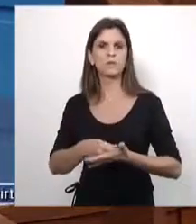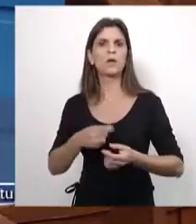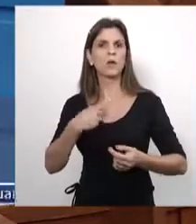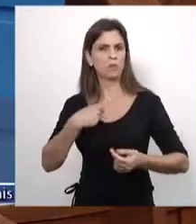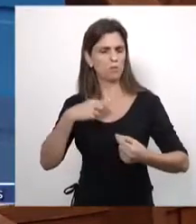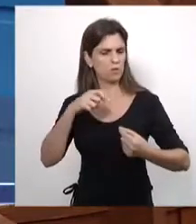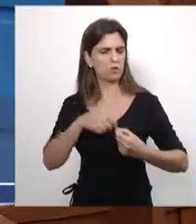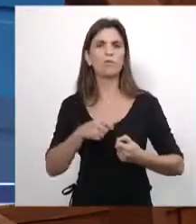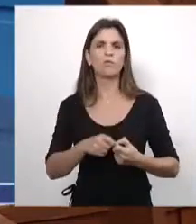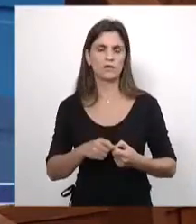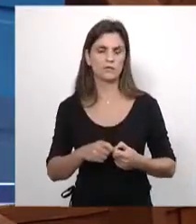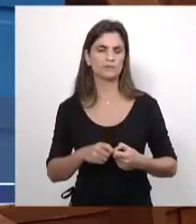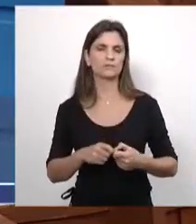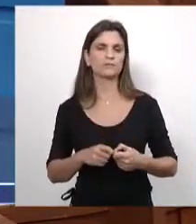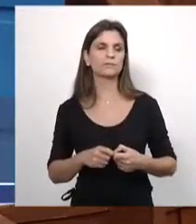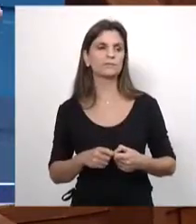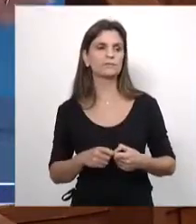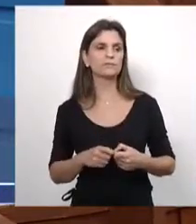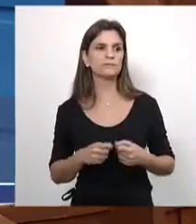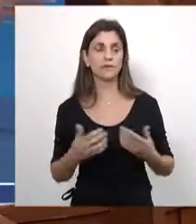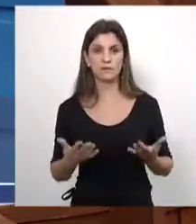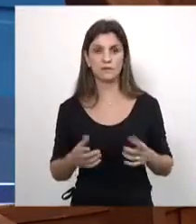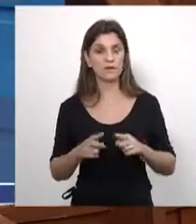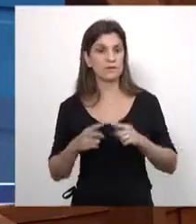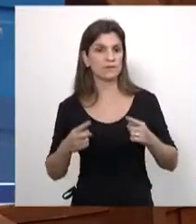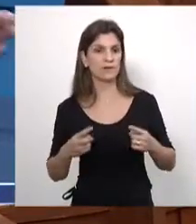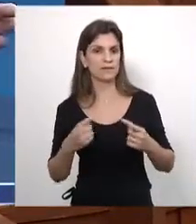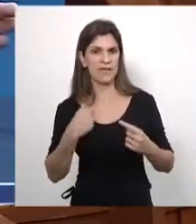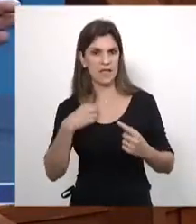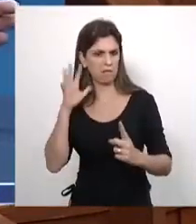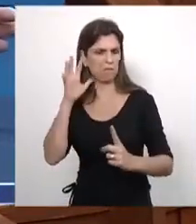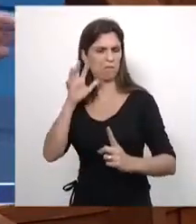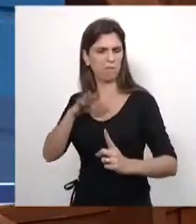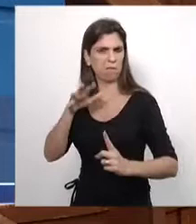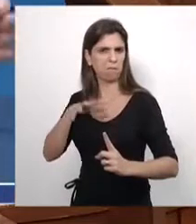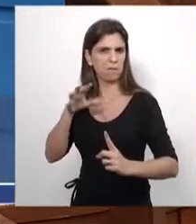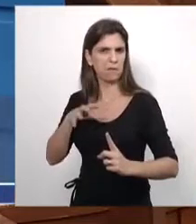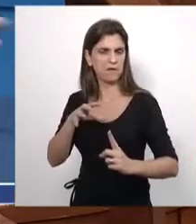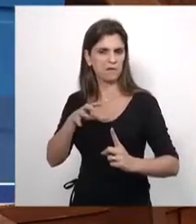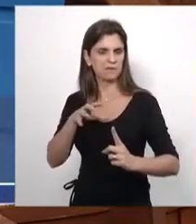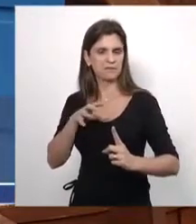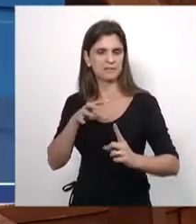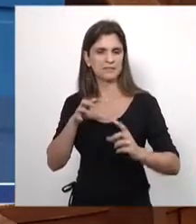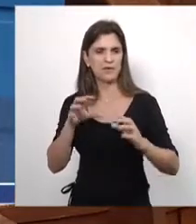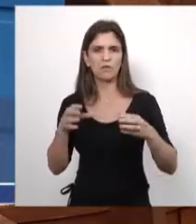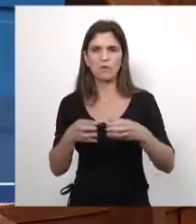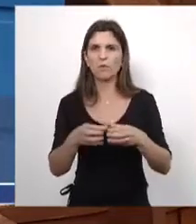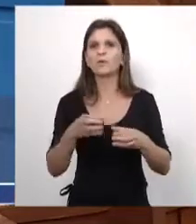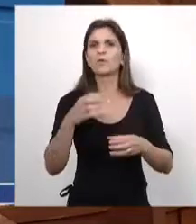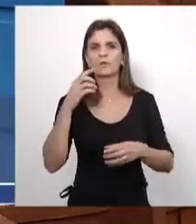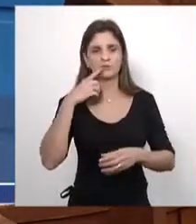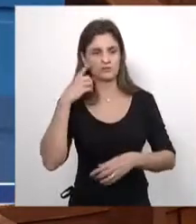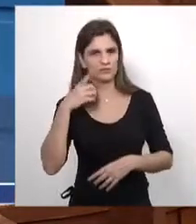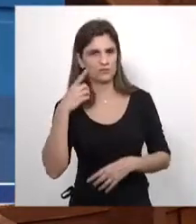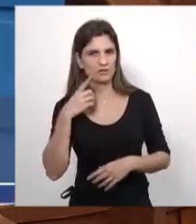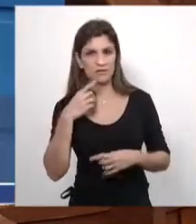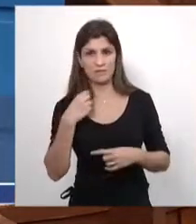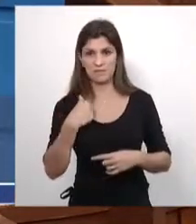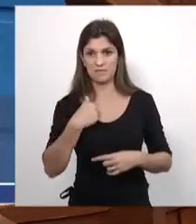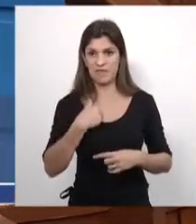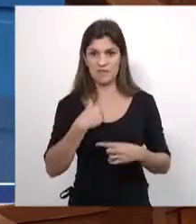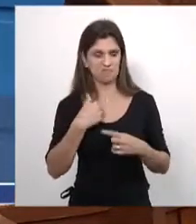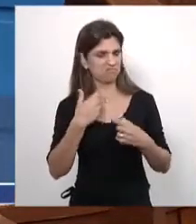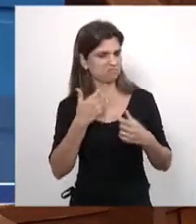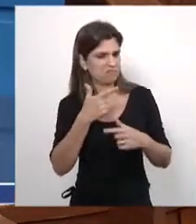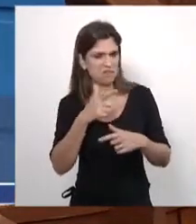de convencimento, de convencer um parlamento, de convencer oito deputados de assinar uma CPI comigo, é que eu não tenho argumentos. Aí eu não